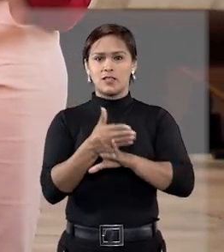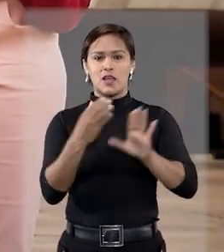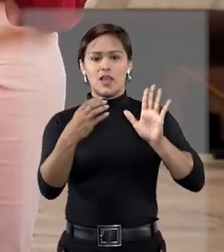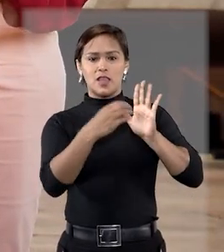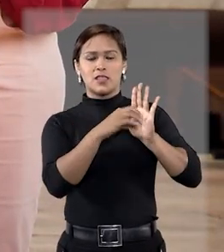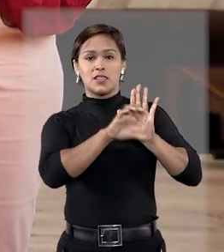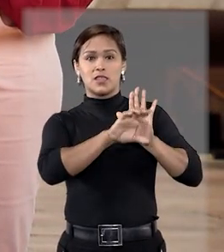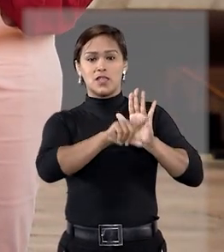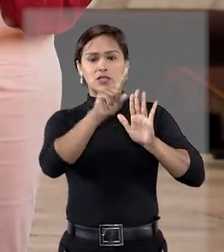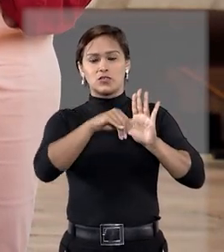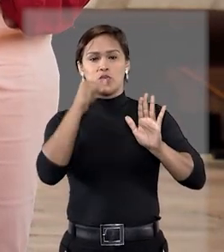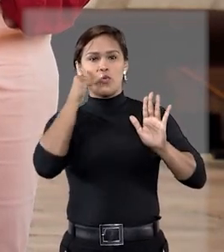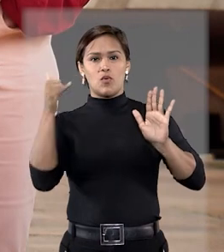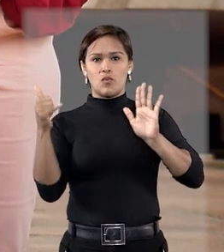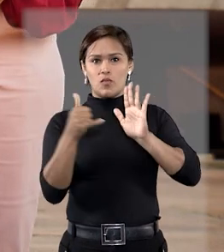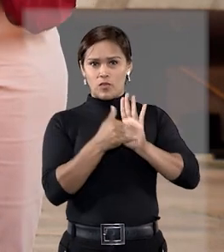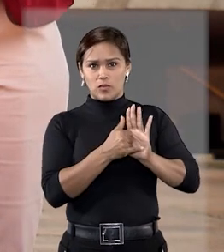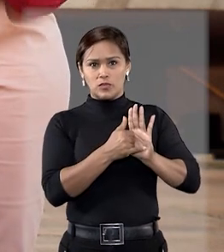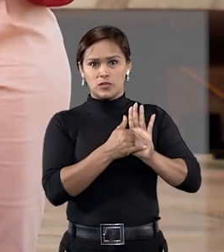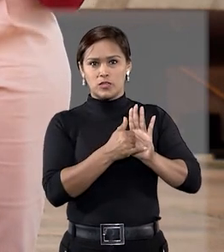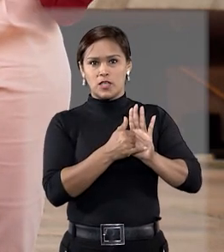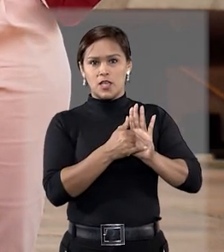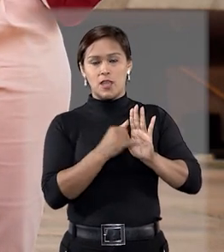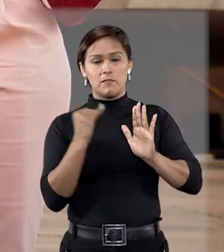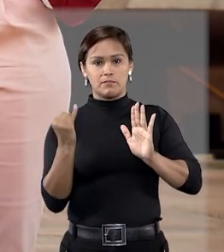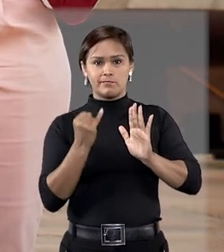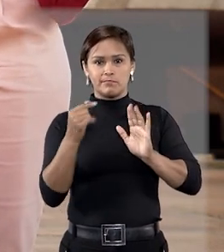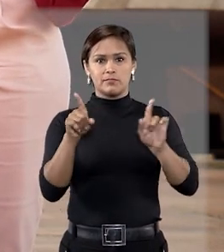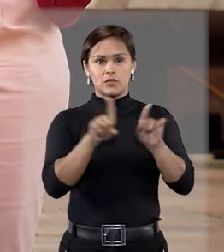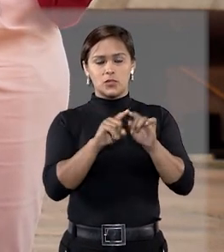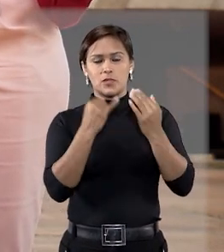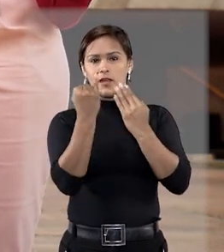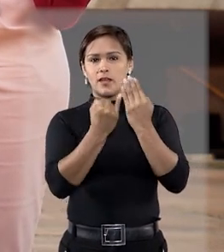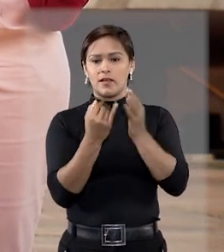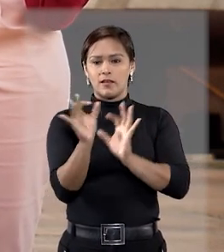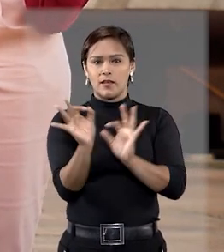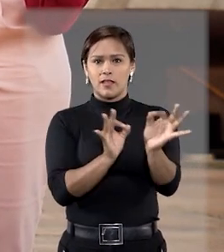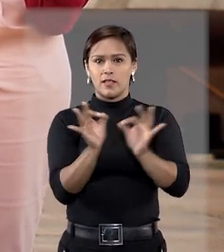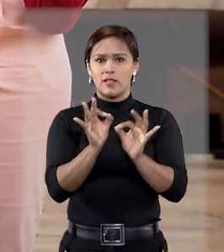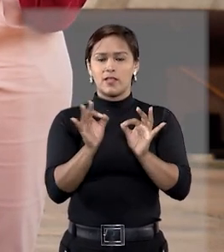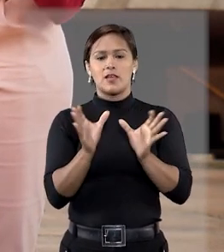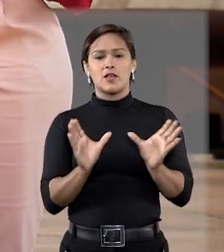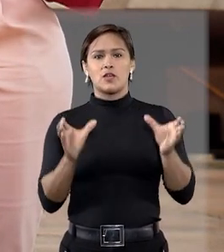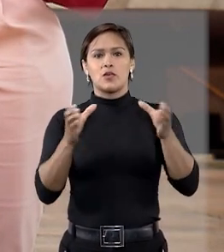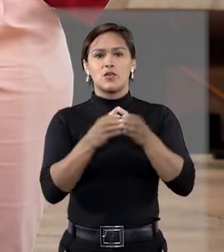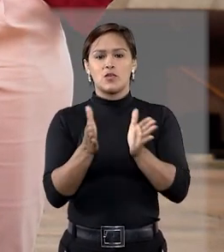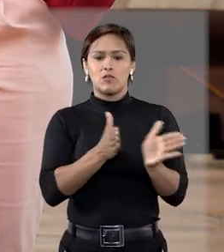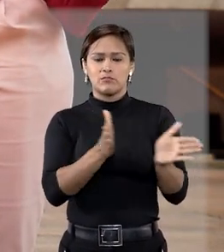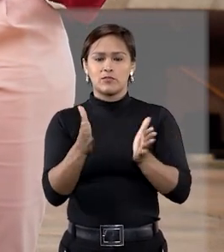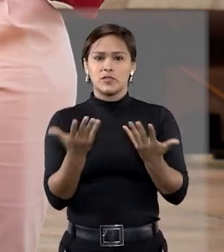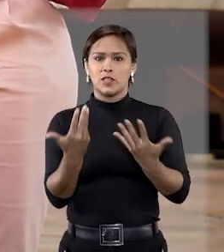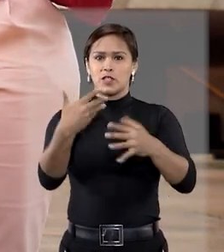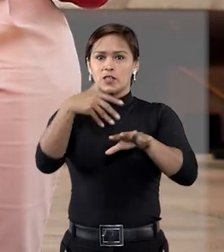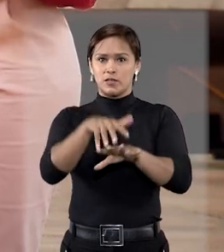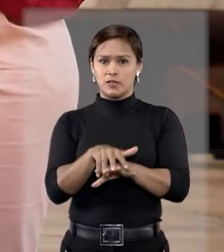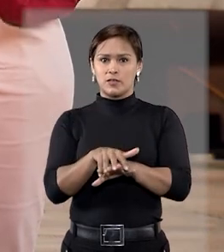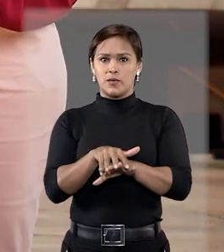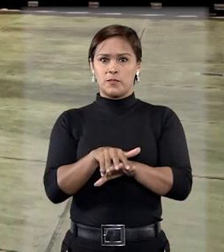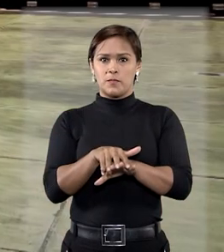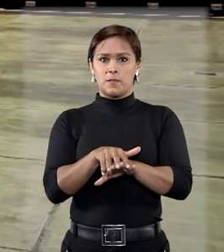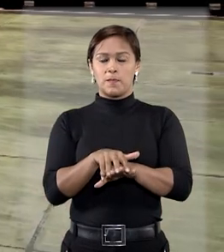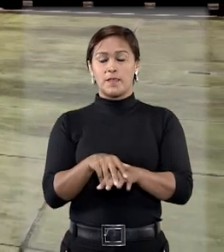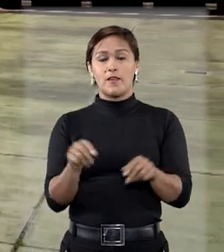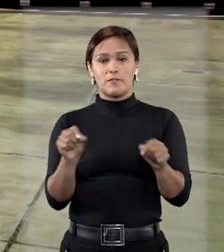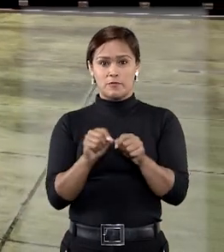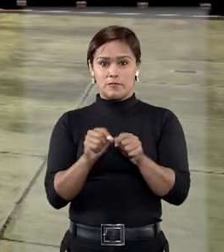acesse por meio desse QR Code localizado no canto inferior esquerdo da tela, a cartilha elaborada pela Comissão de Acessibilidade e Inclusão.